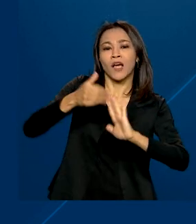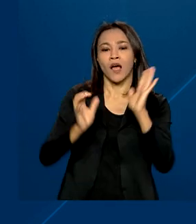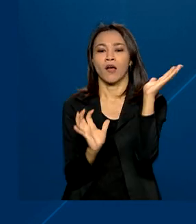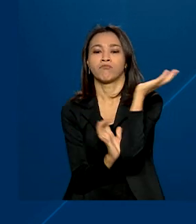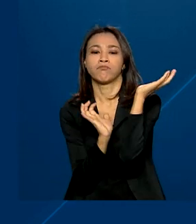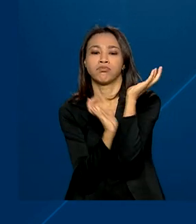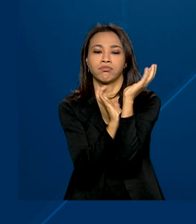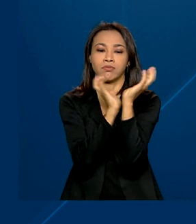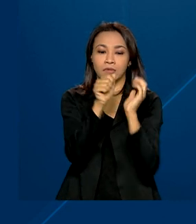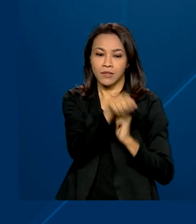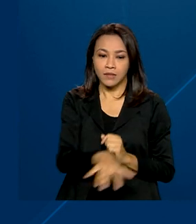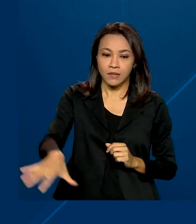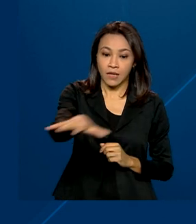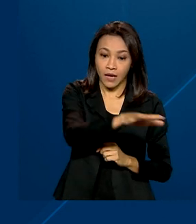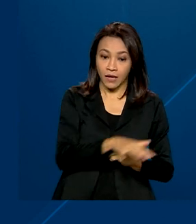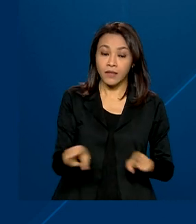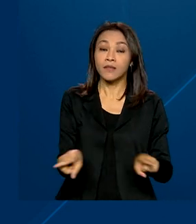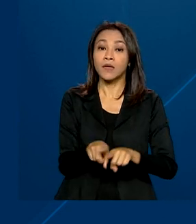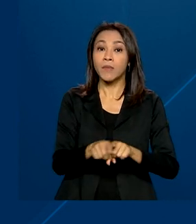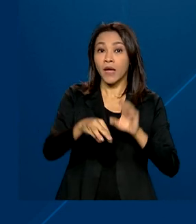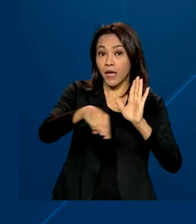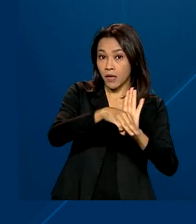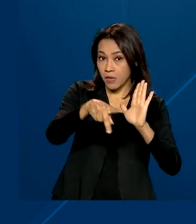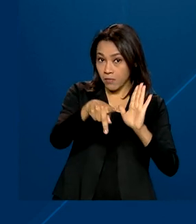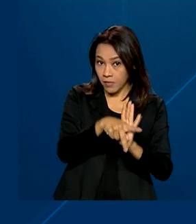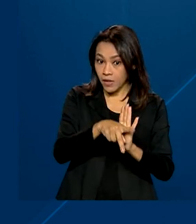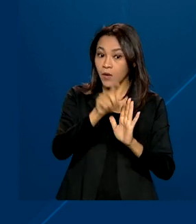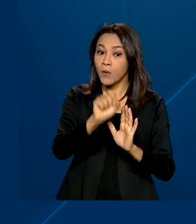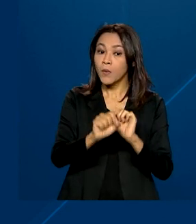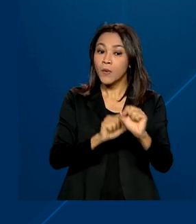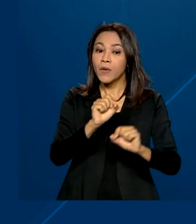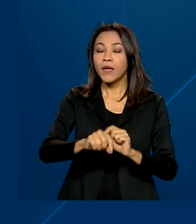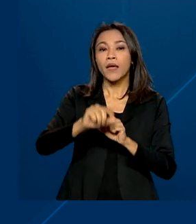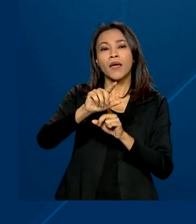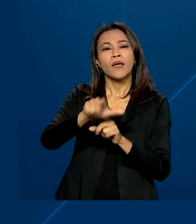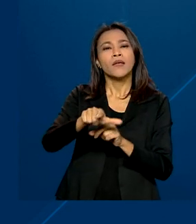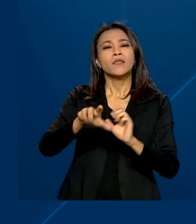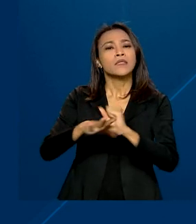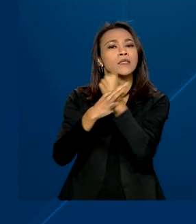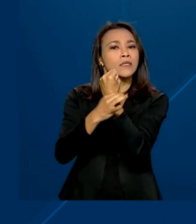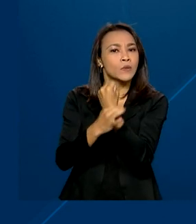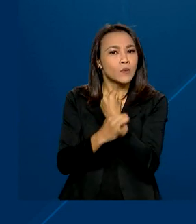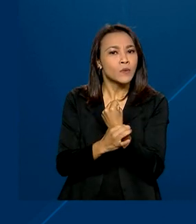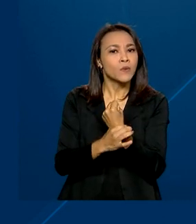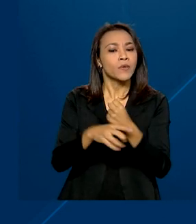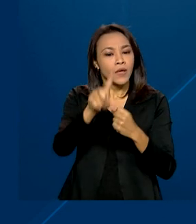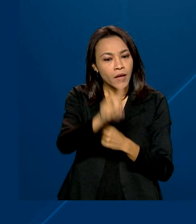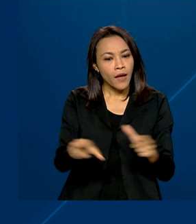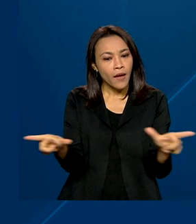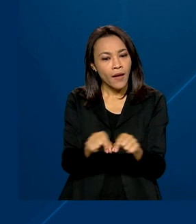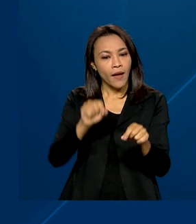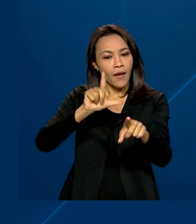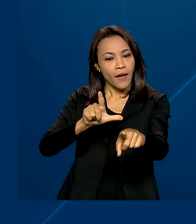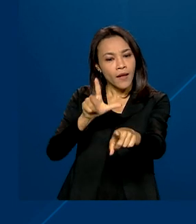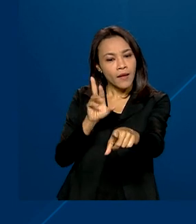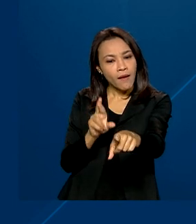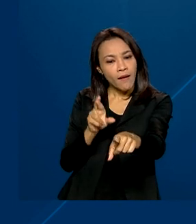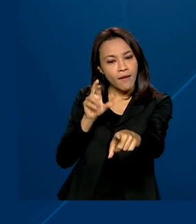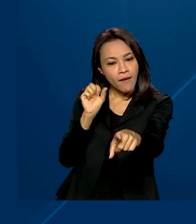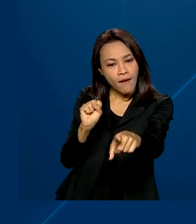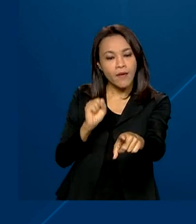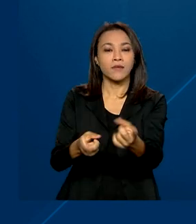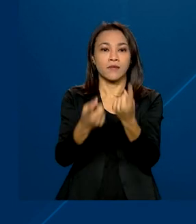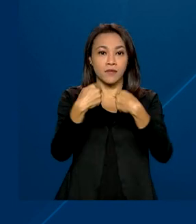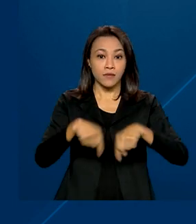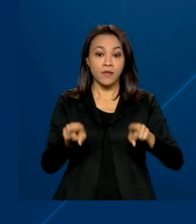no setor. As MPs também tratam da emissão de letras de riscos de seguros, as LRS, e flexibilizam o serviço